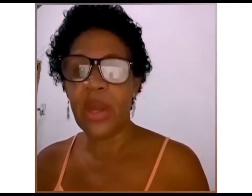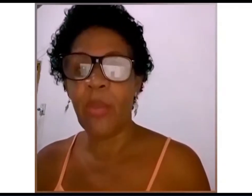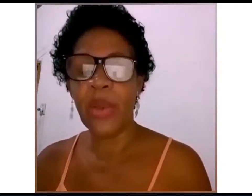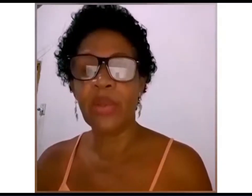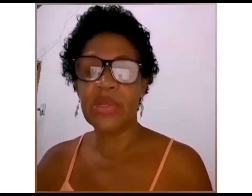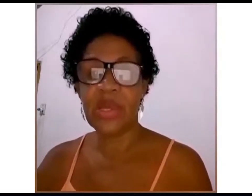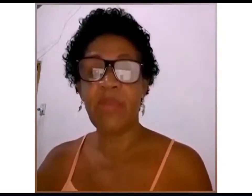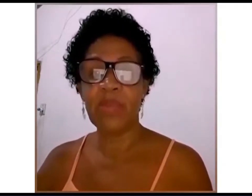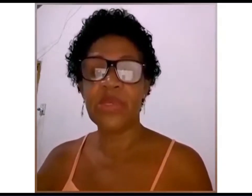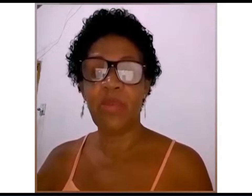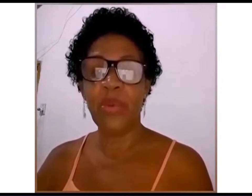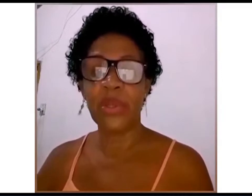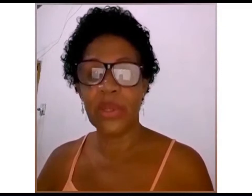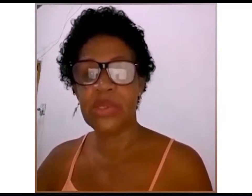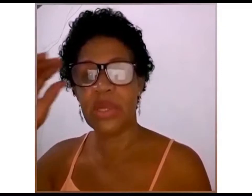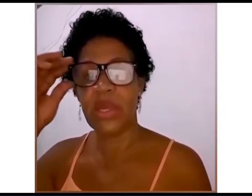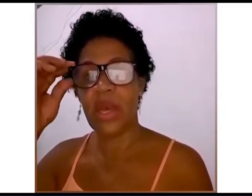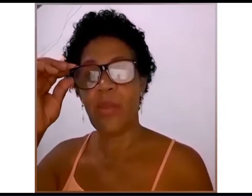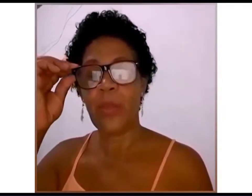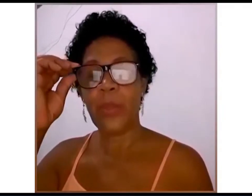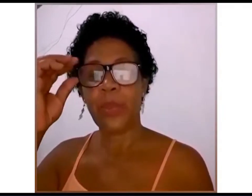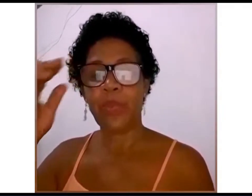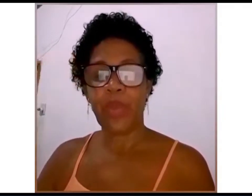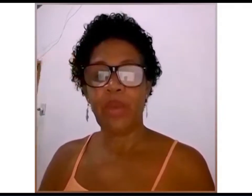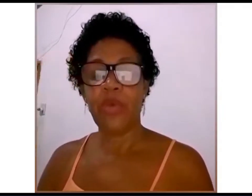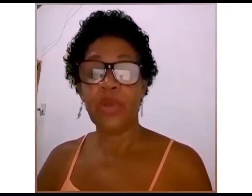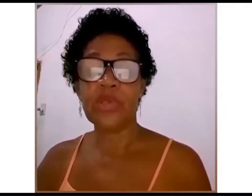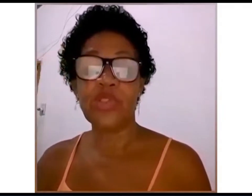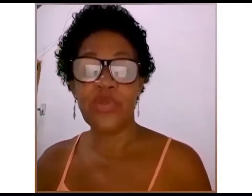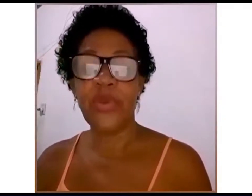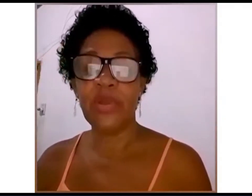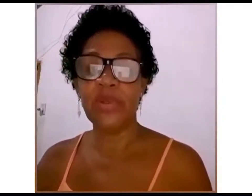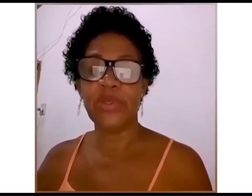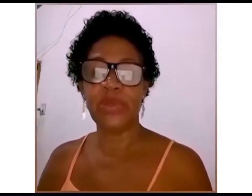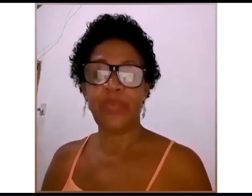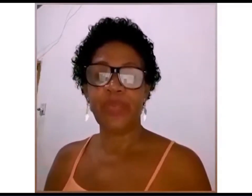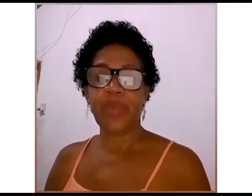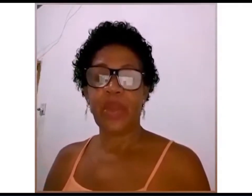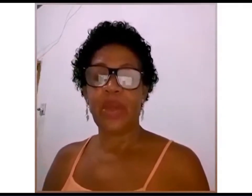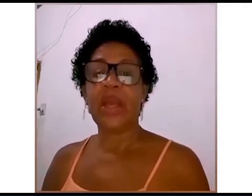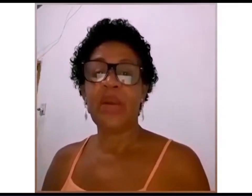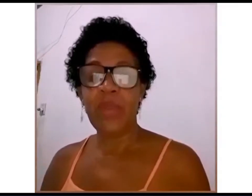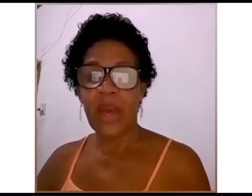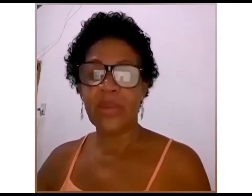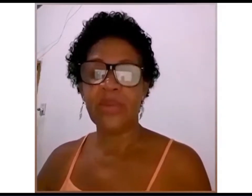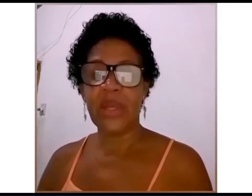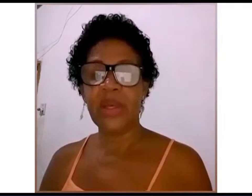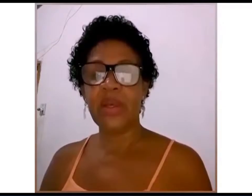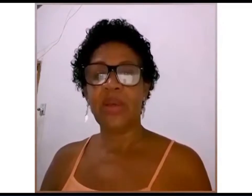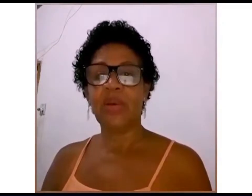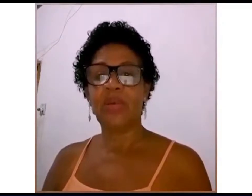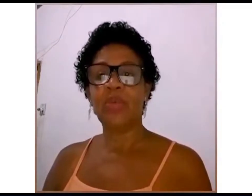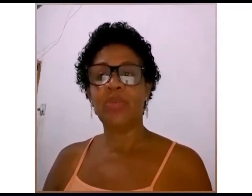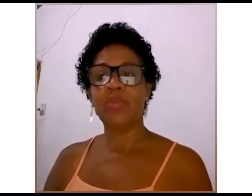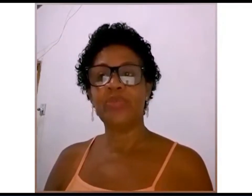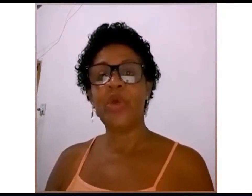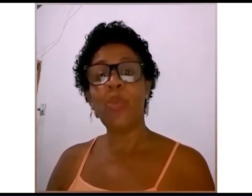escola federal porque nós sabemos a importância que é ver nossos filhos encaminhados,